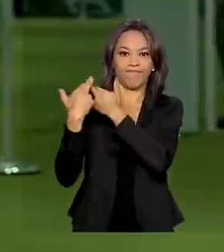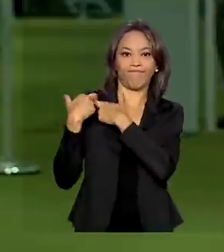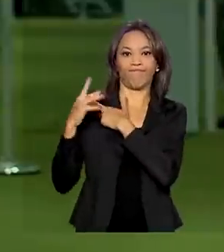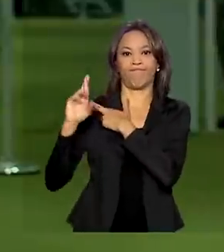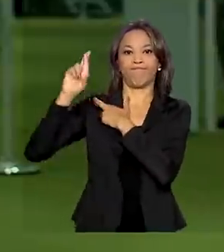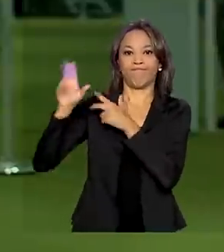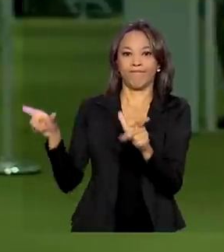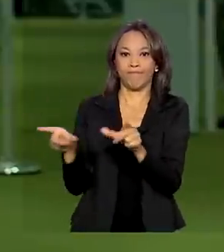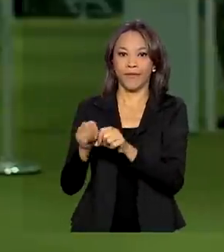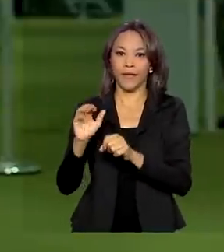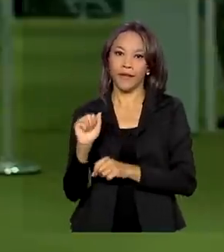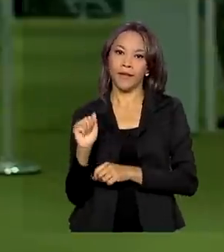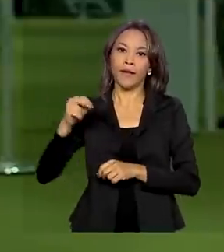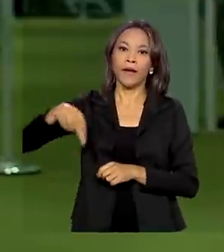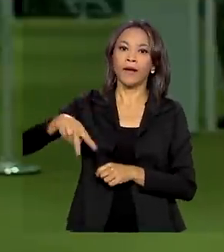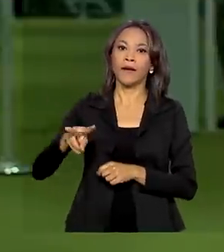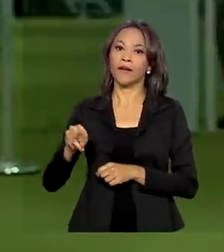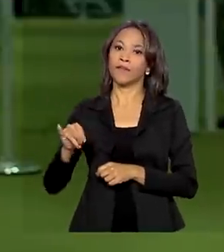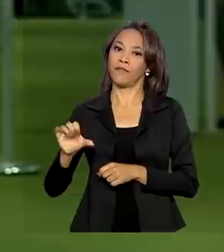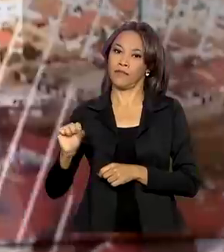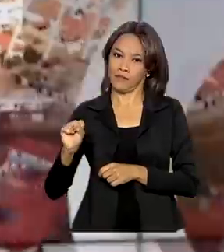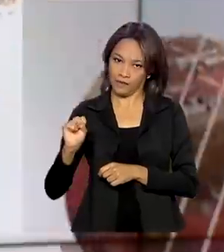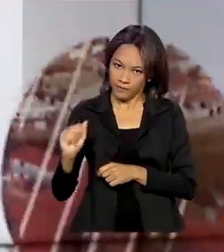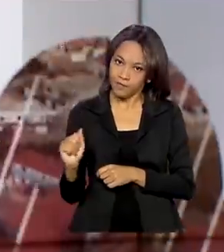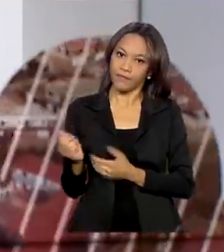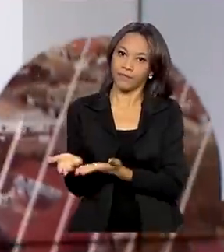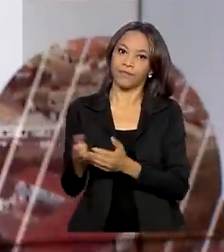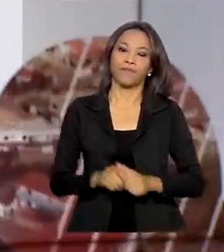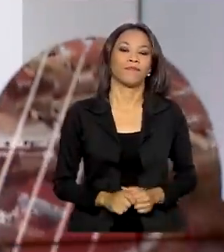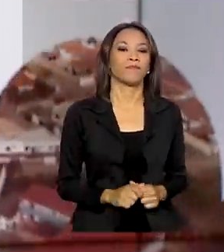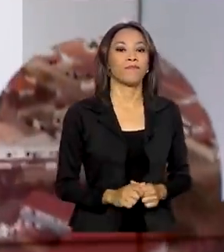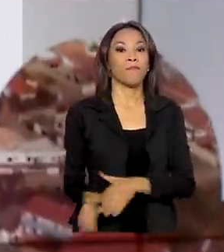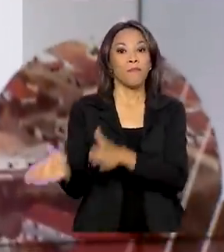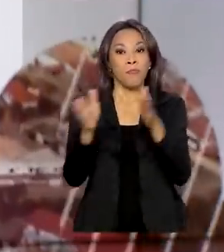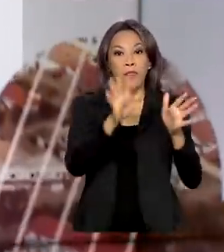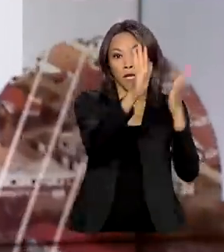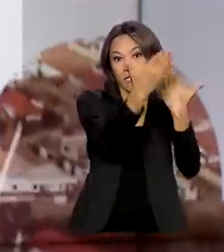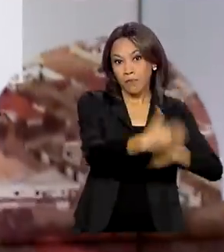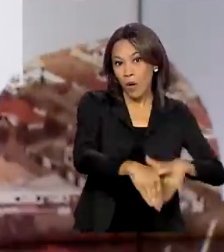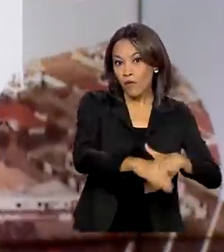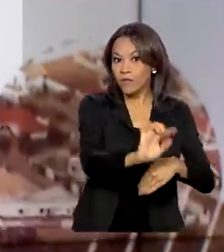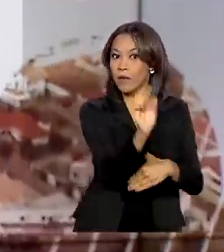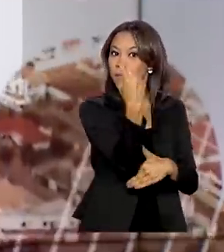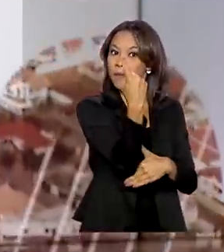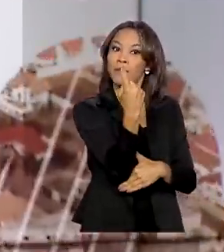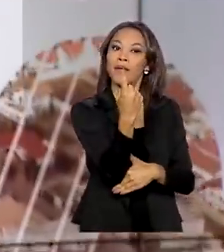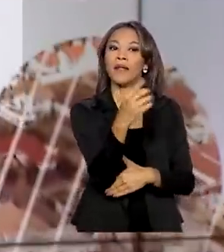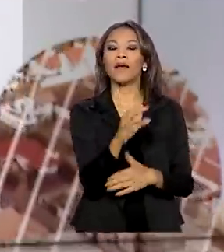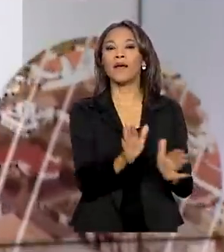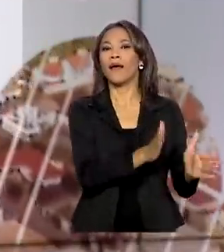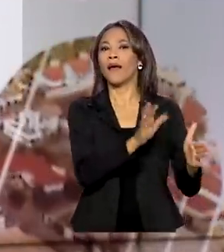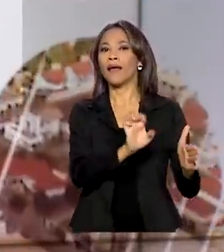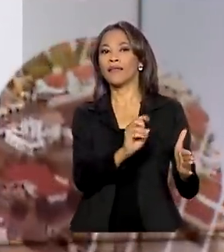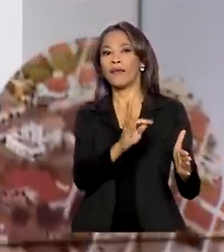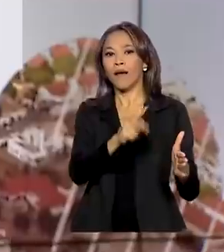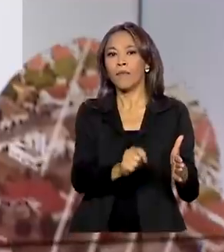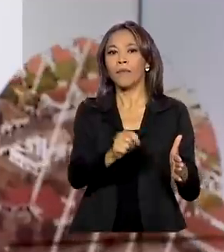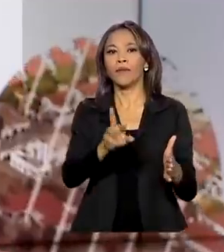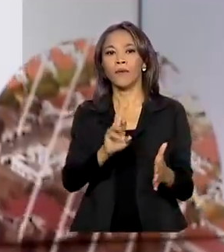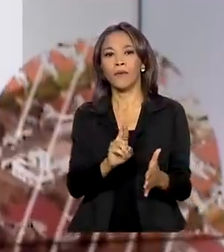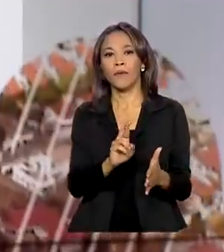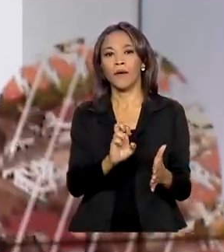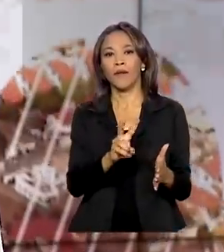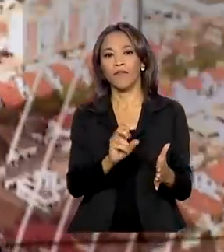Selma Dias para o Brasil em Dia. As provas da primeira etapa do Revalida 2020 serão aplicadas